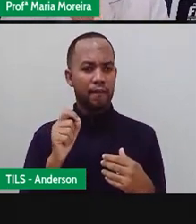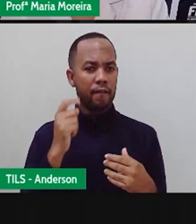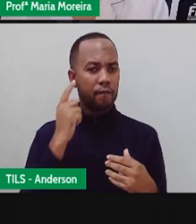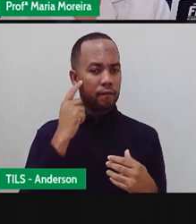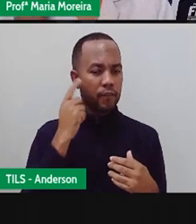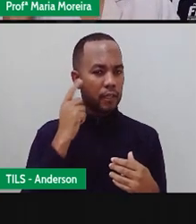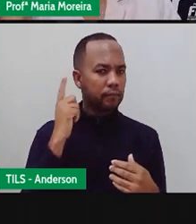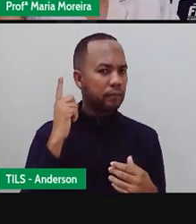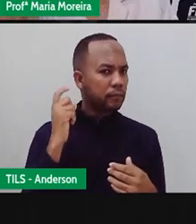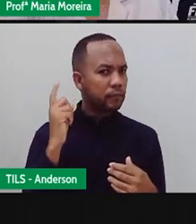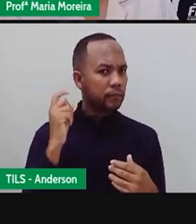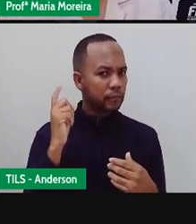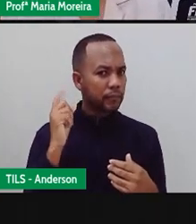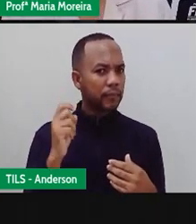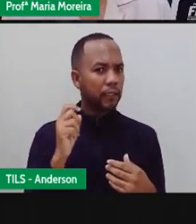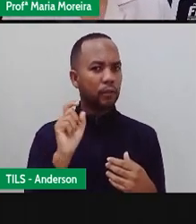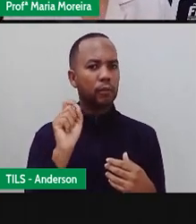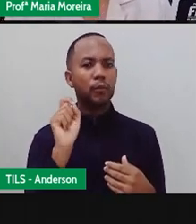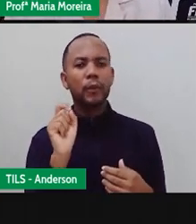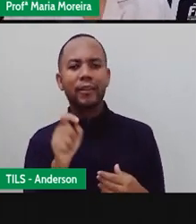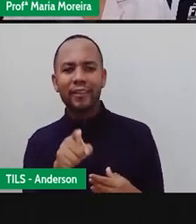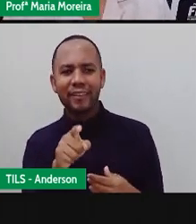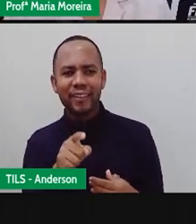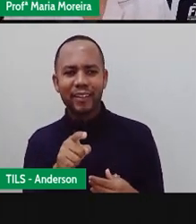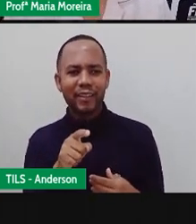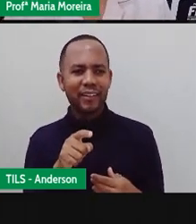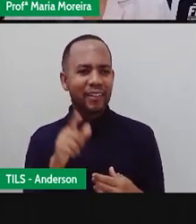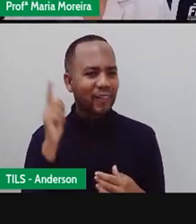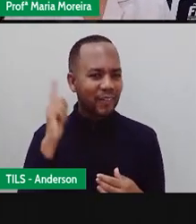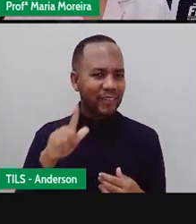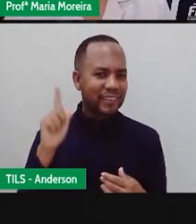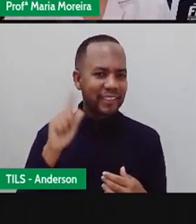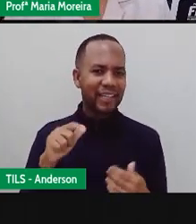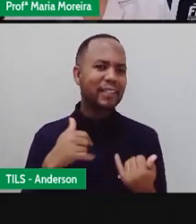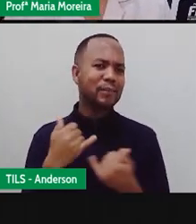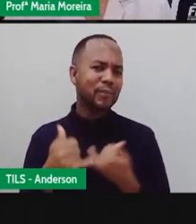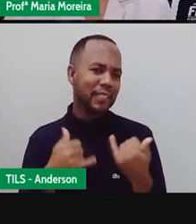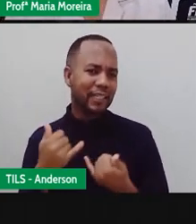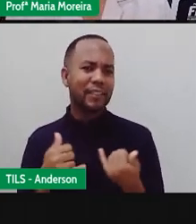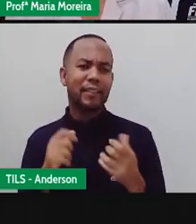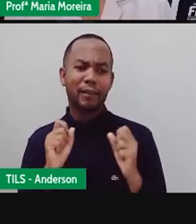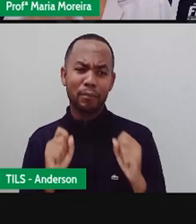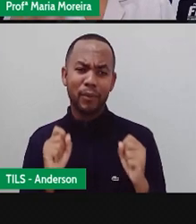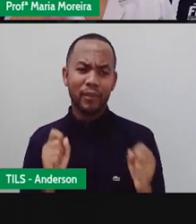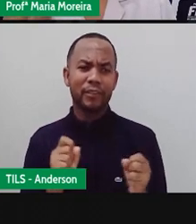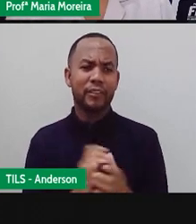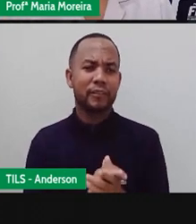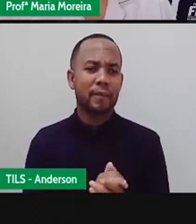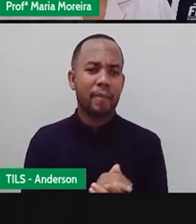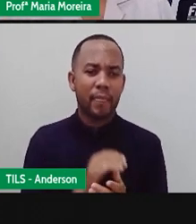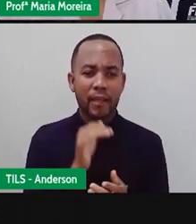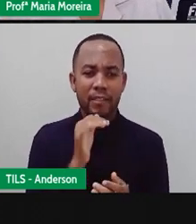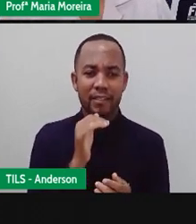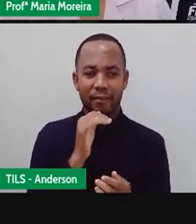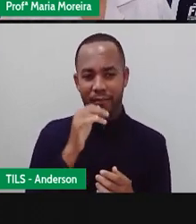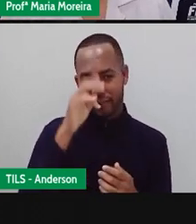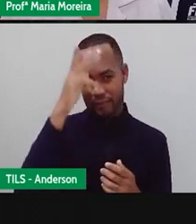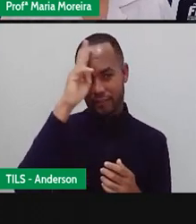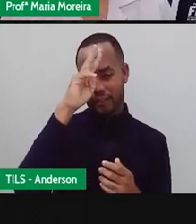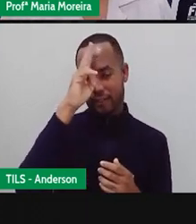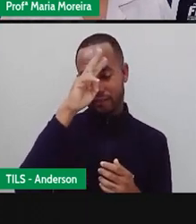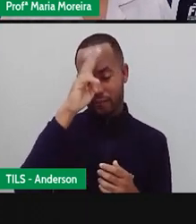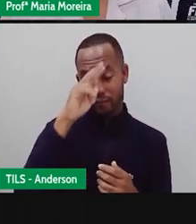colocar um som e ver se ela descobre. Lembra que a fez isso aqui com o Provani e Prolaíla? Se elas descobrindo o que se tratavam?